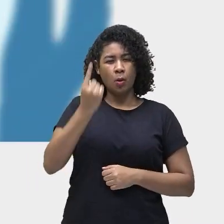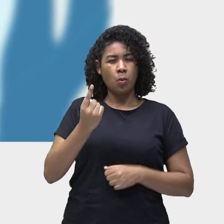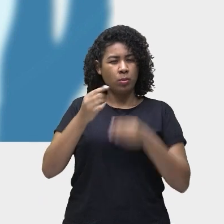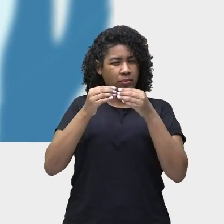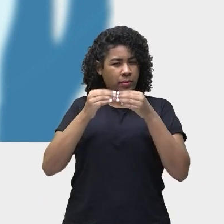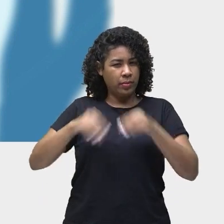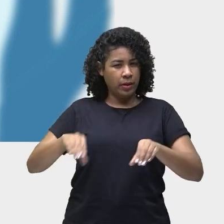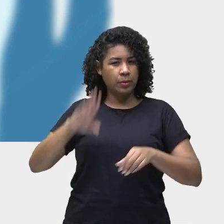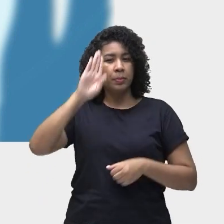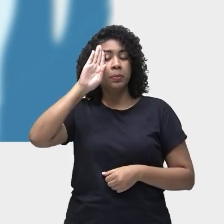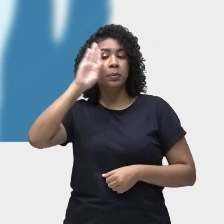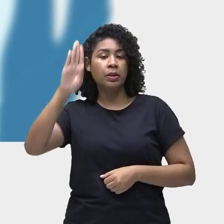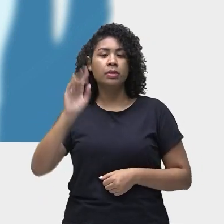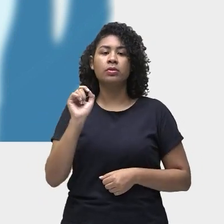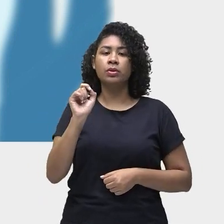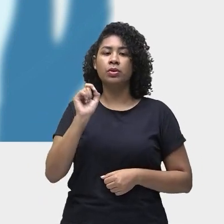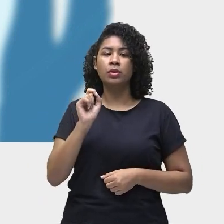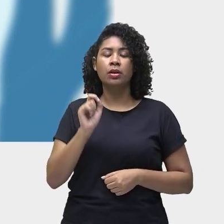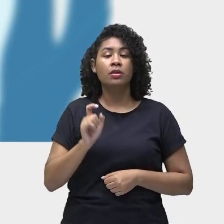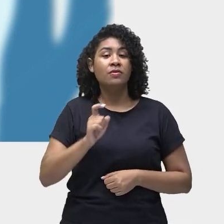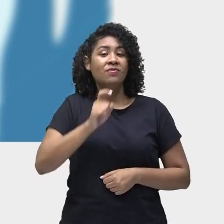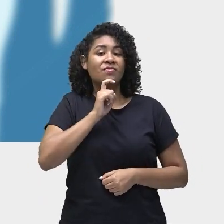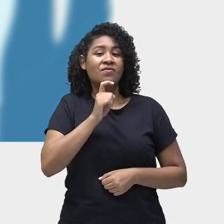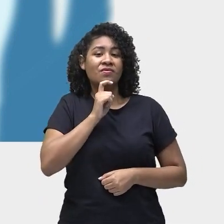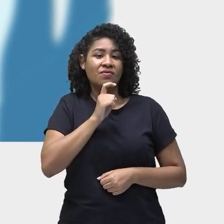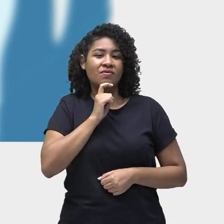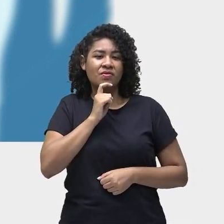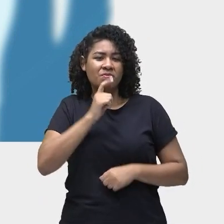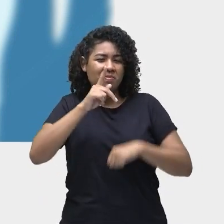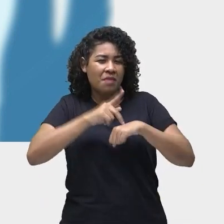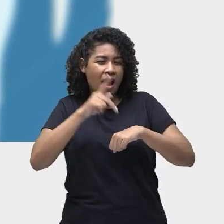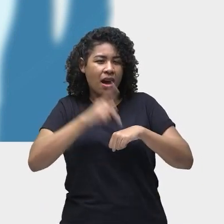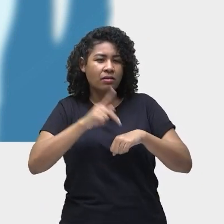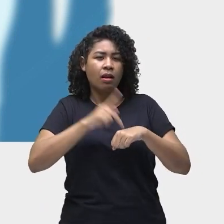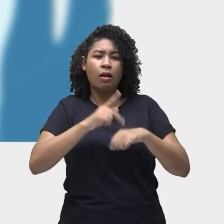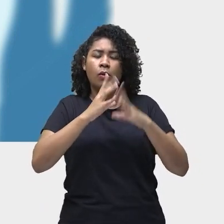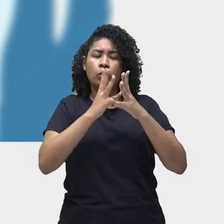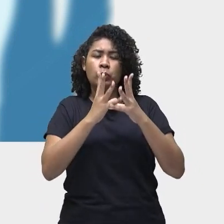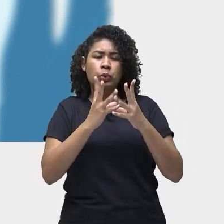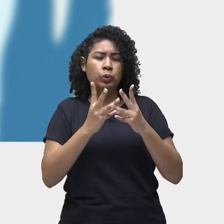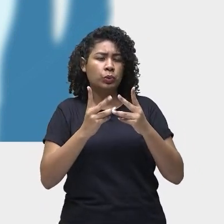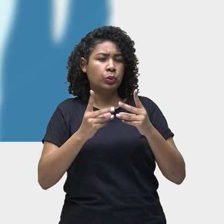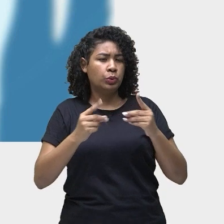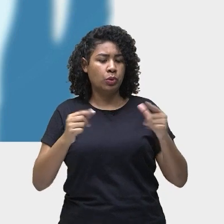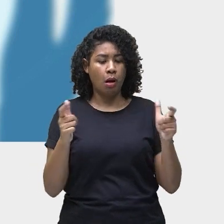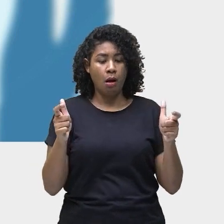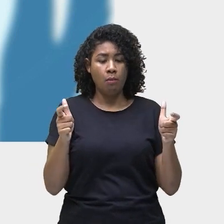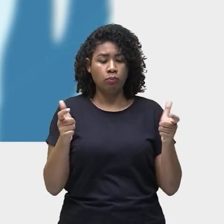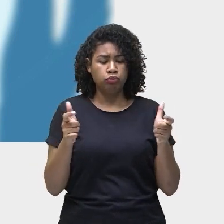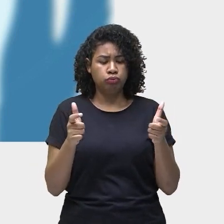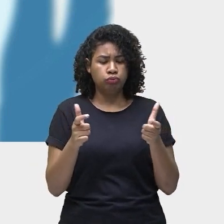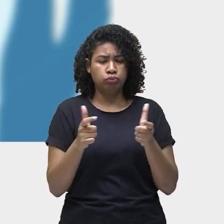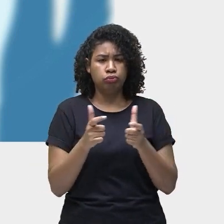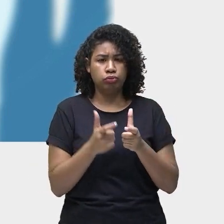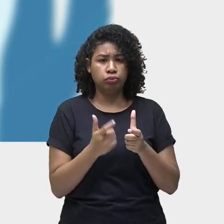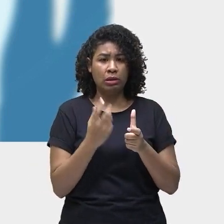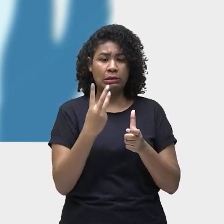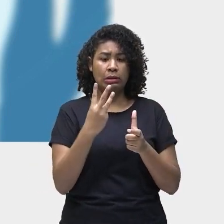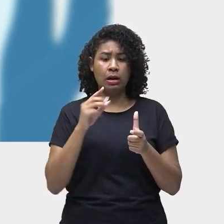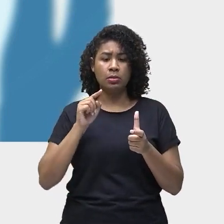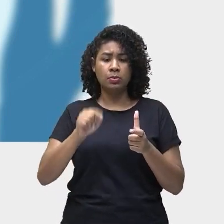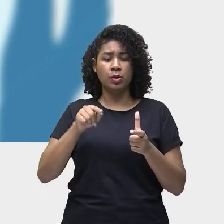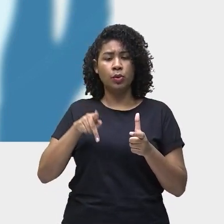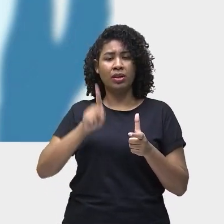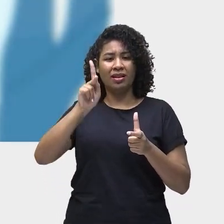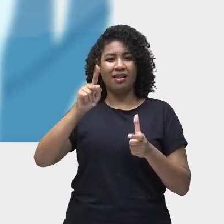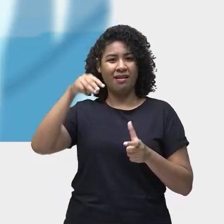mais notáveis é o degelo a antártida perdeu mais de 3 mil quilômetros quadrados de extensão fato preocupante